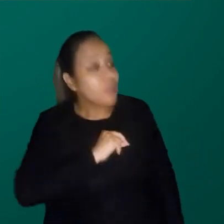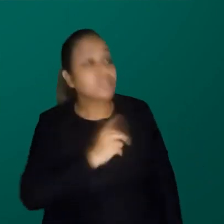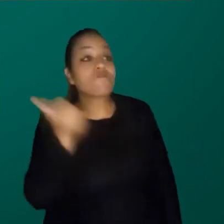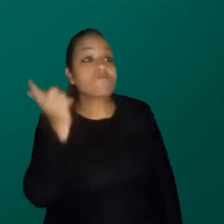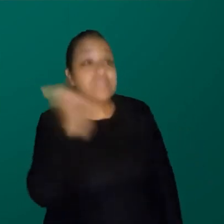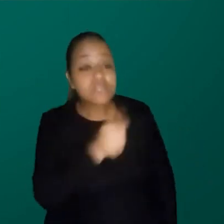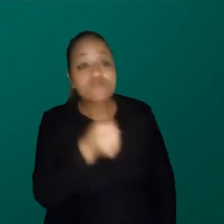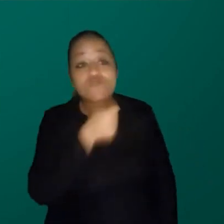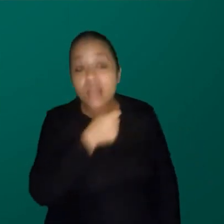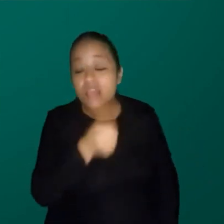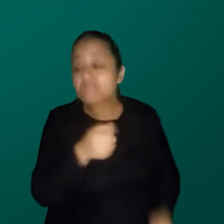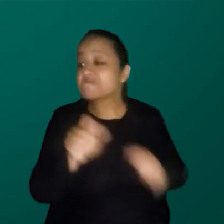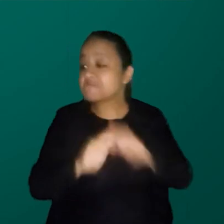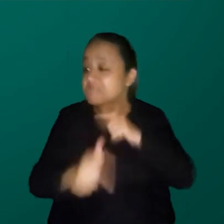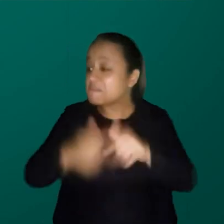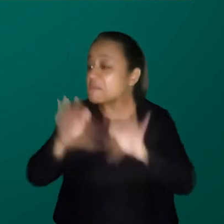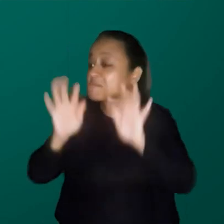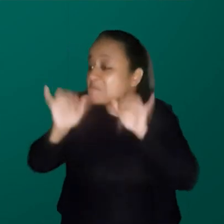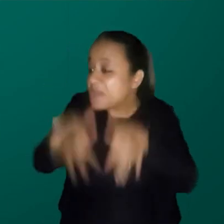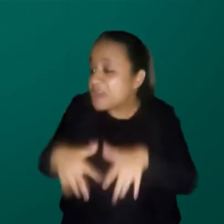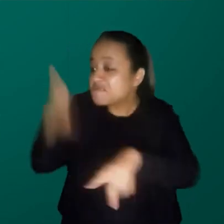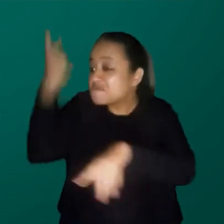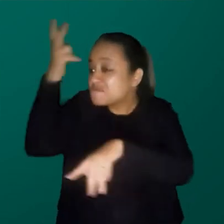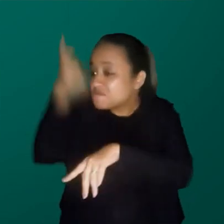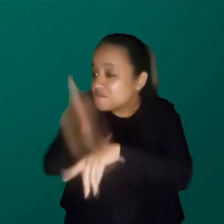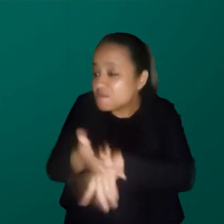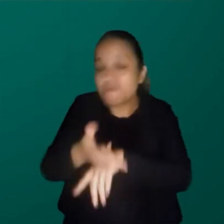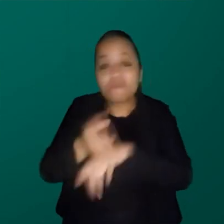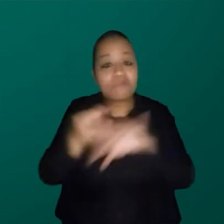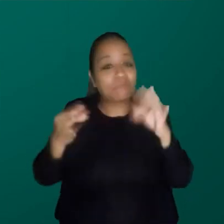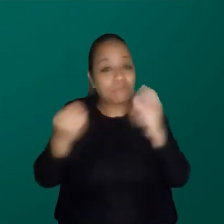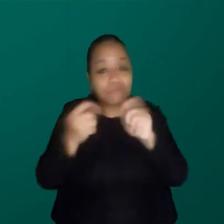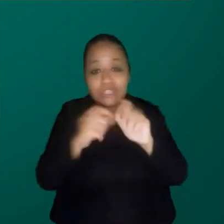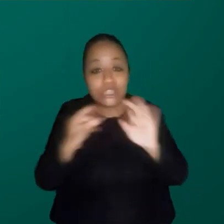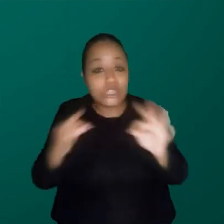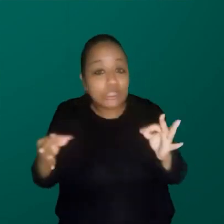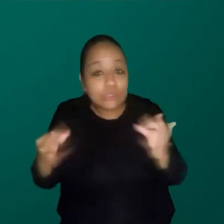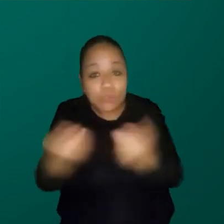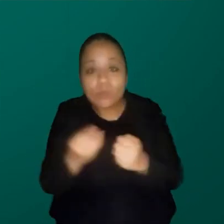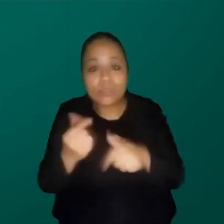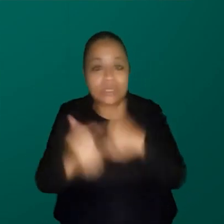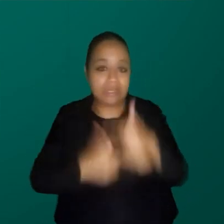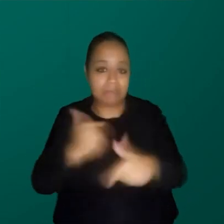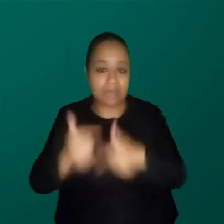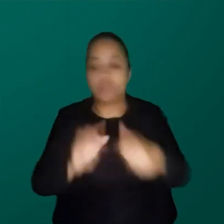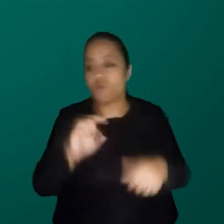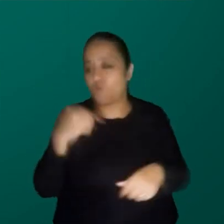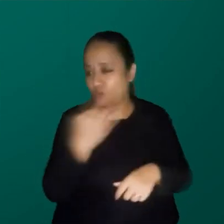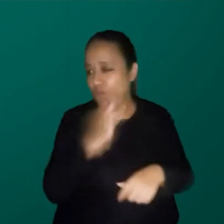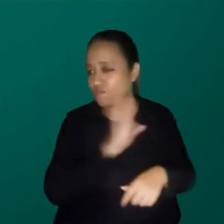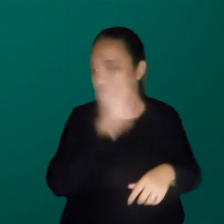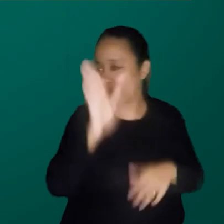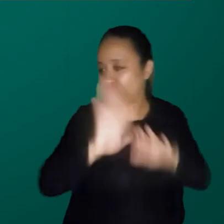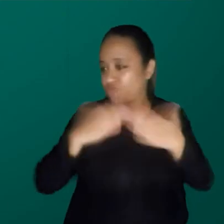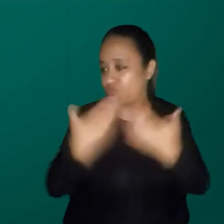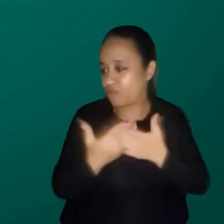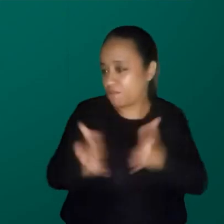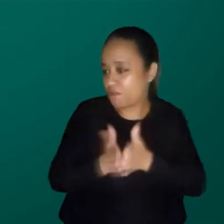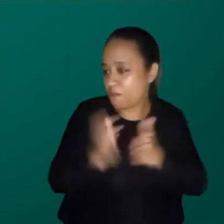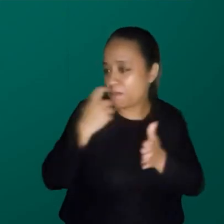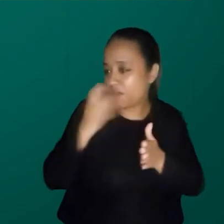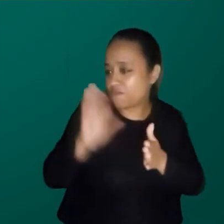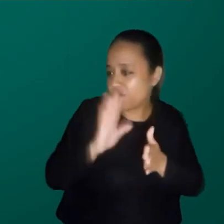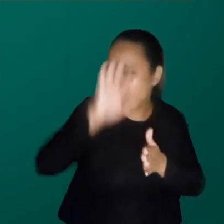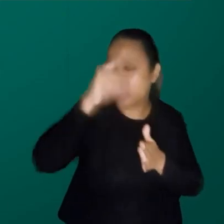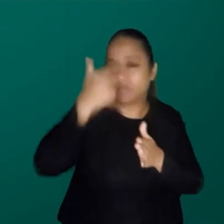jornalista, eu fiz isso bem. E as que filmaram, as que dirigiram. Então, quando a gente vai para uma escola de periferia, uma escola que não